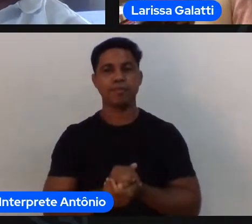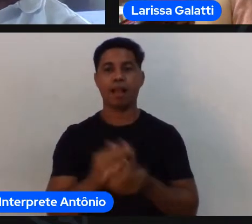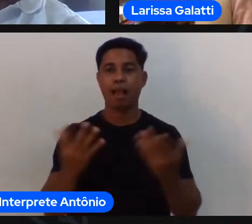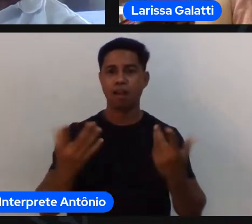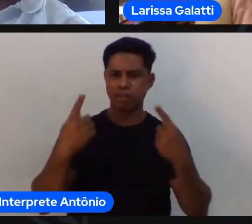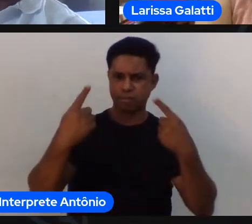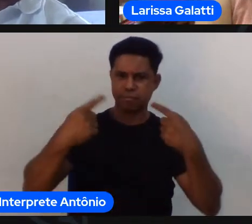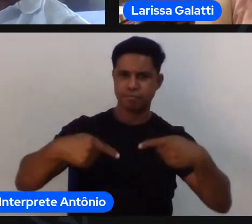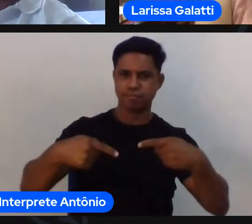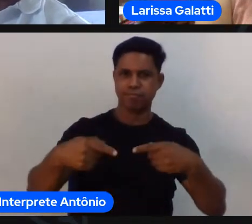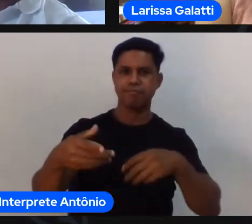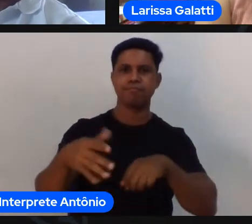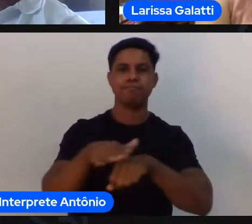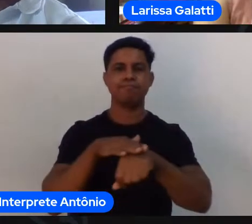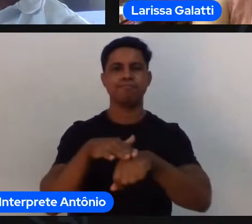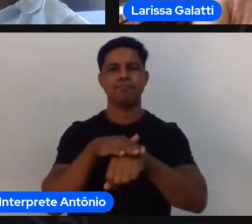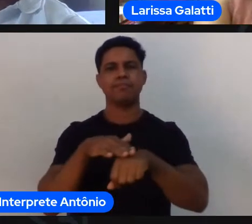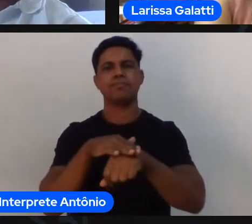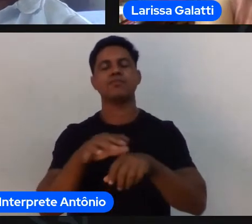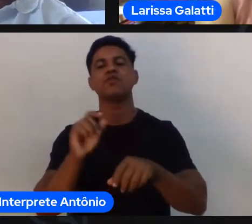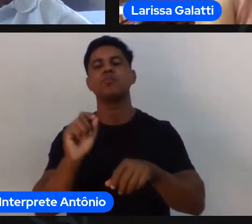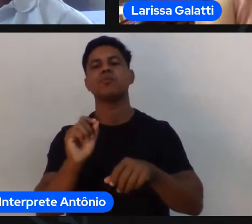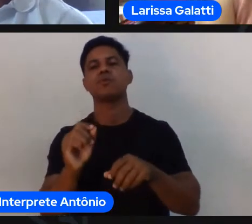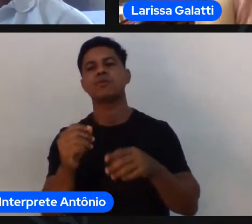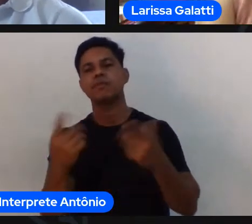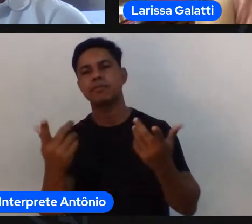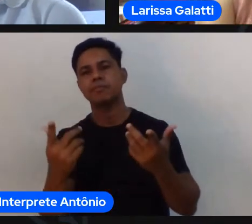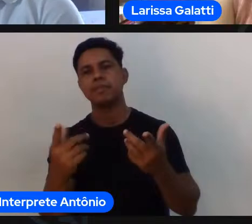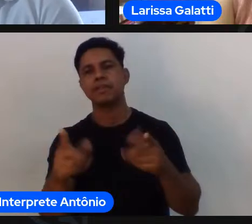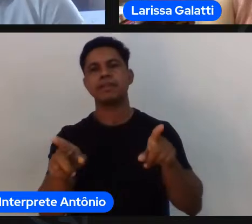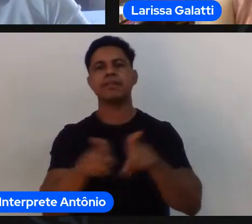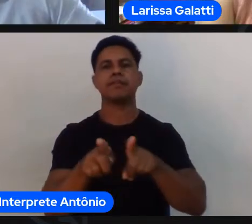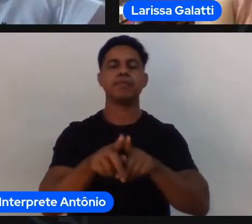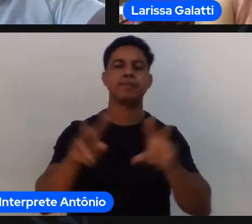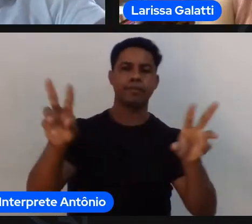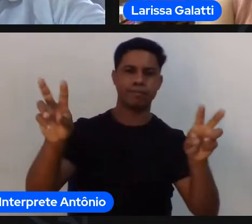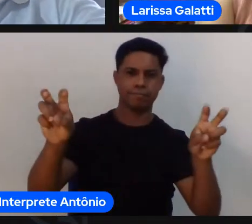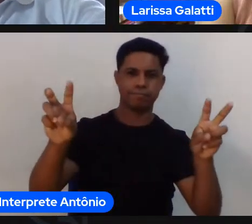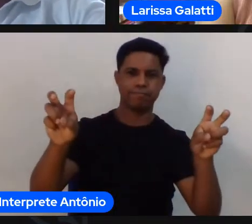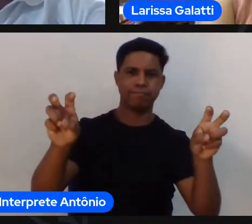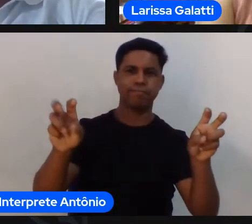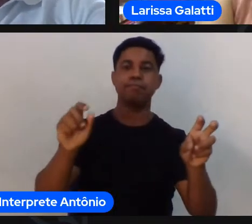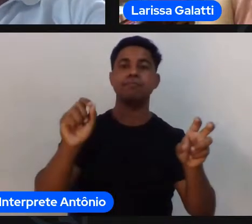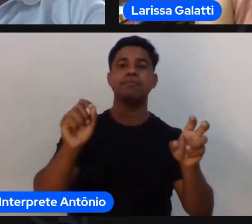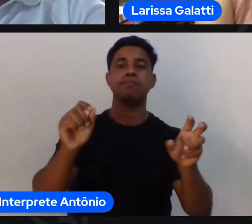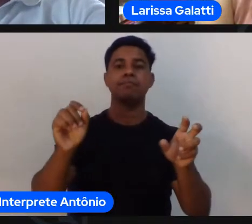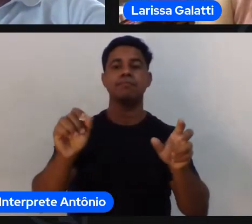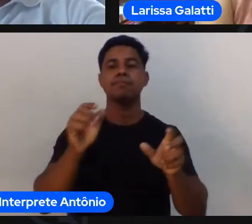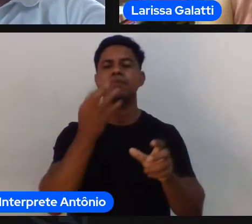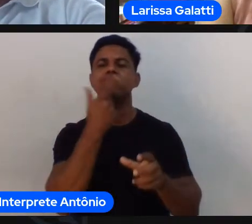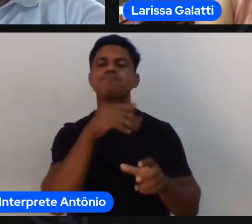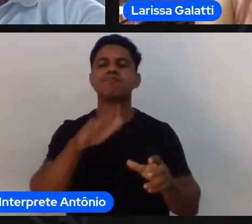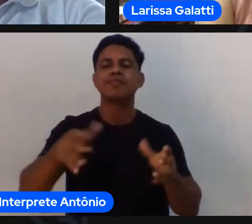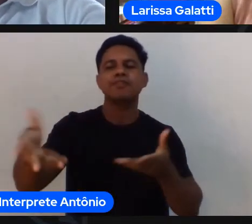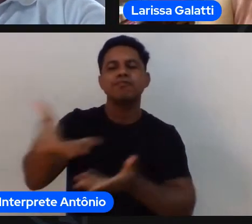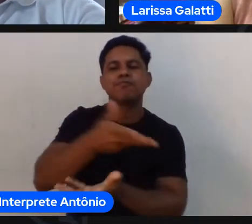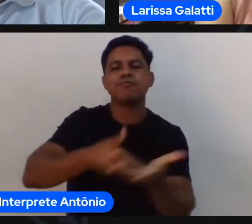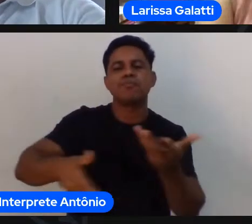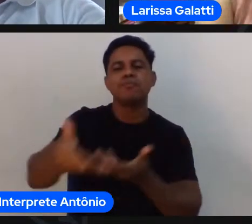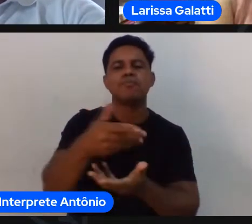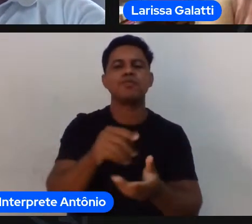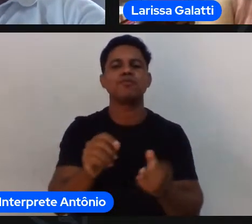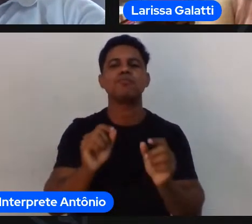Gil dentro dessa questão da participação os modelos de desenvolvimento esportivo eles vão considerar dois